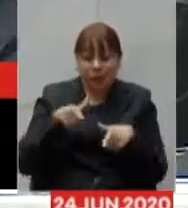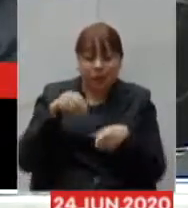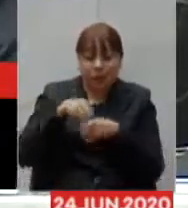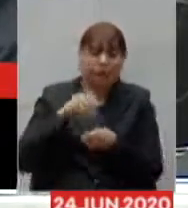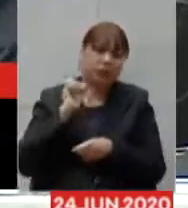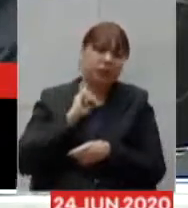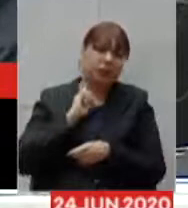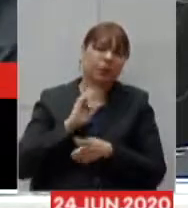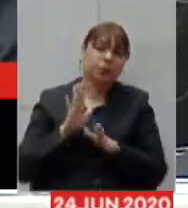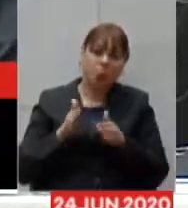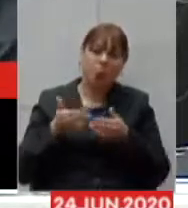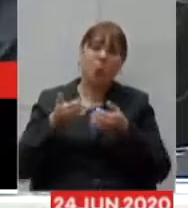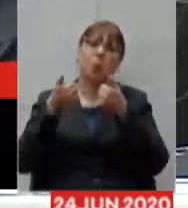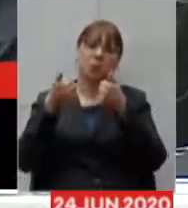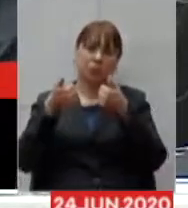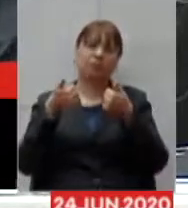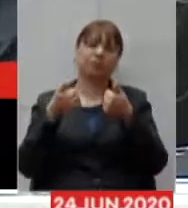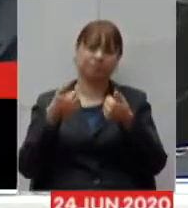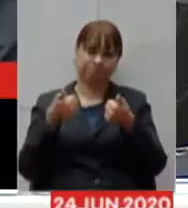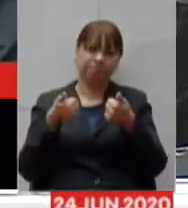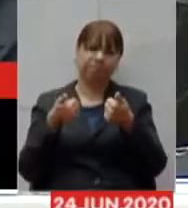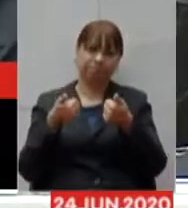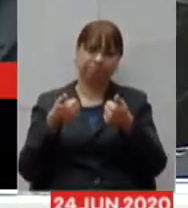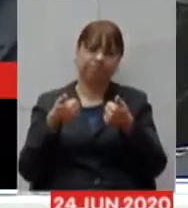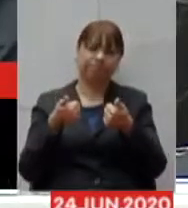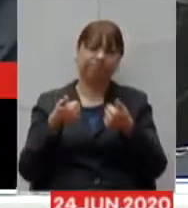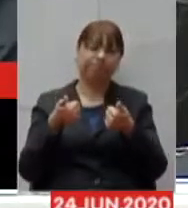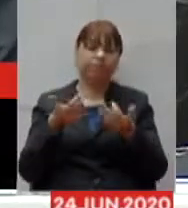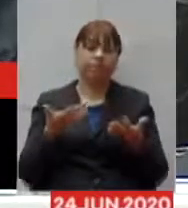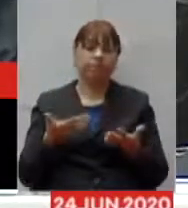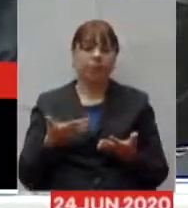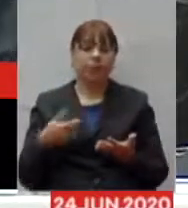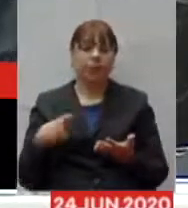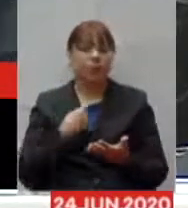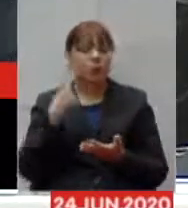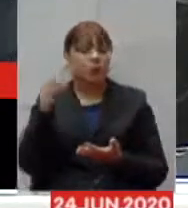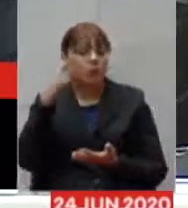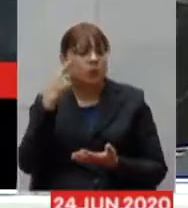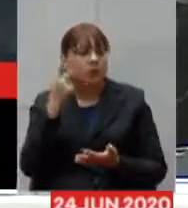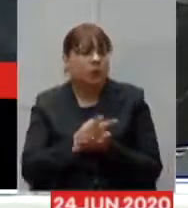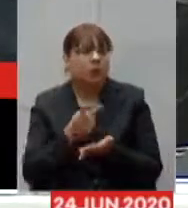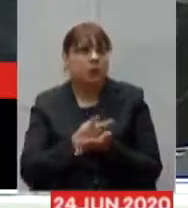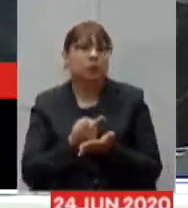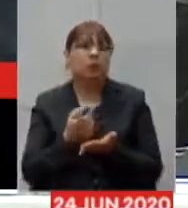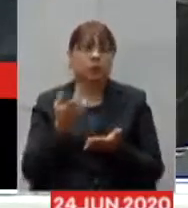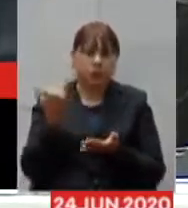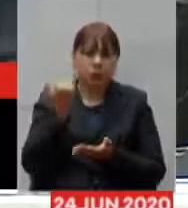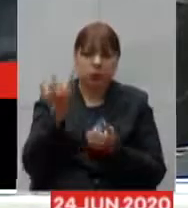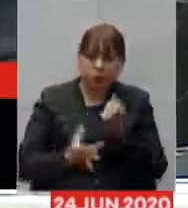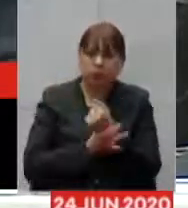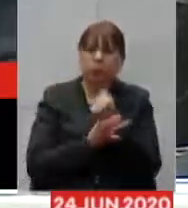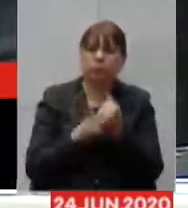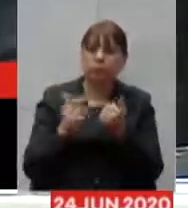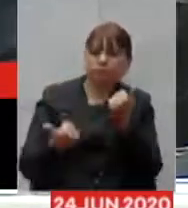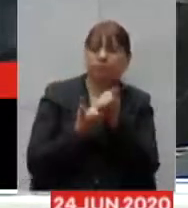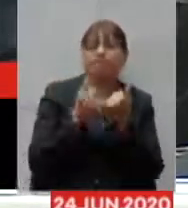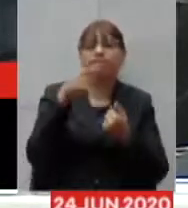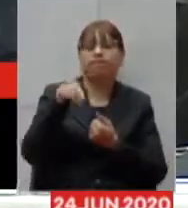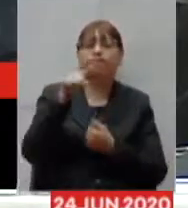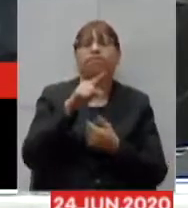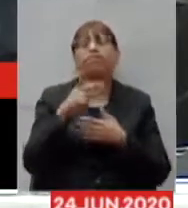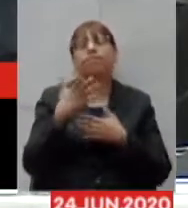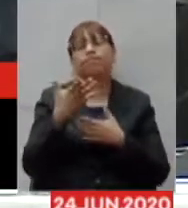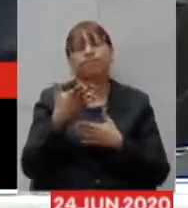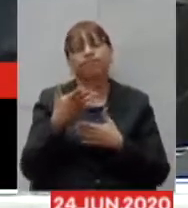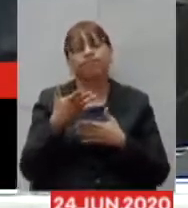muito qualificado nós sempre pensamos que é importante a proteção dos profissionais de saúde o que